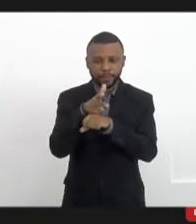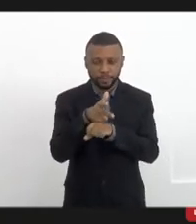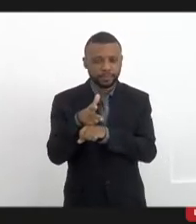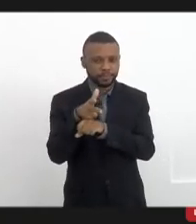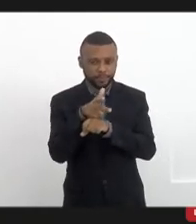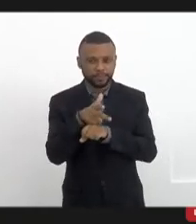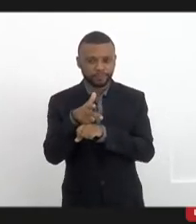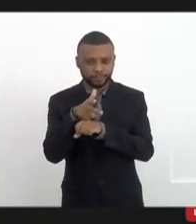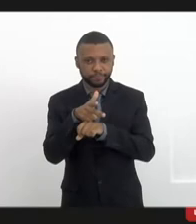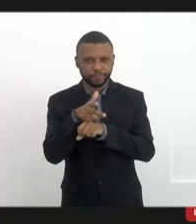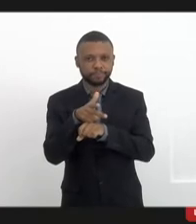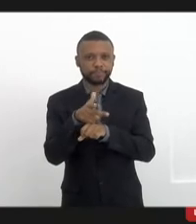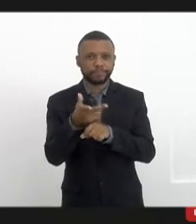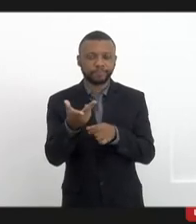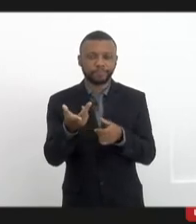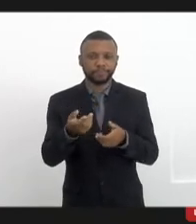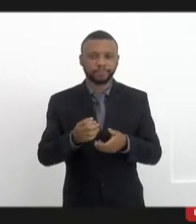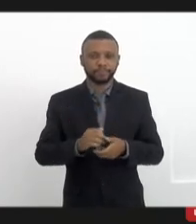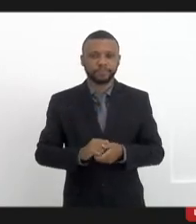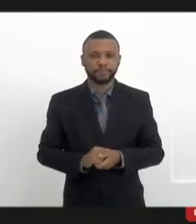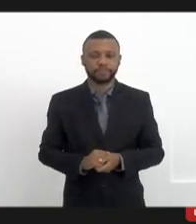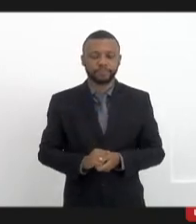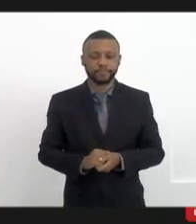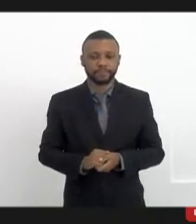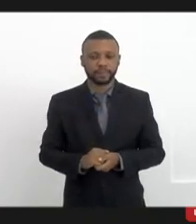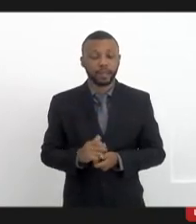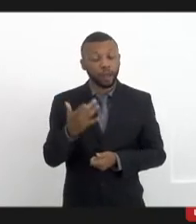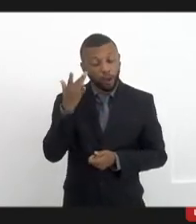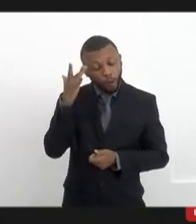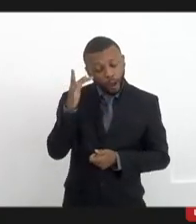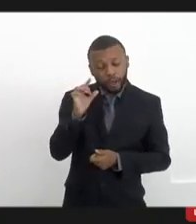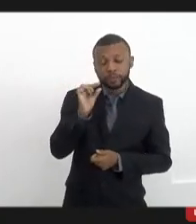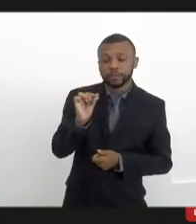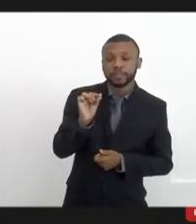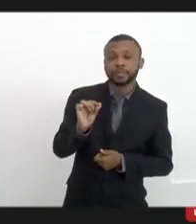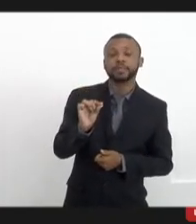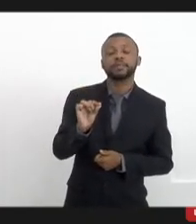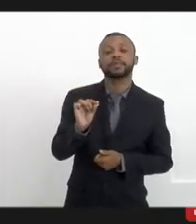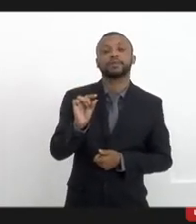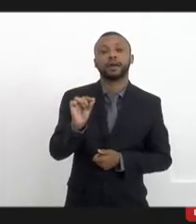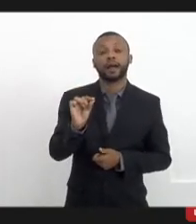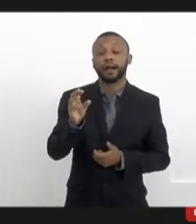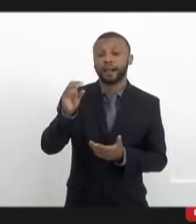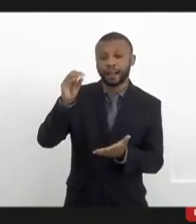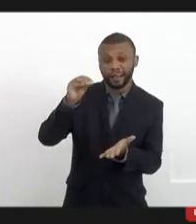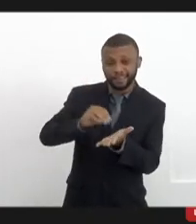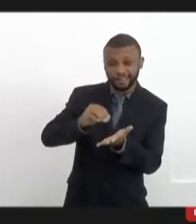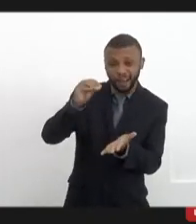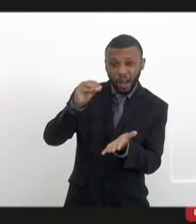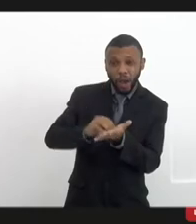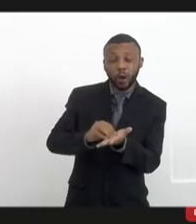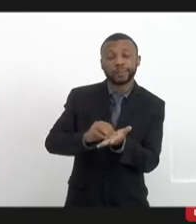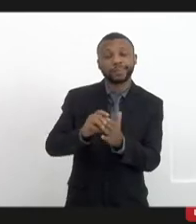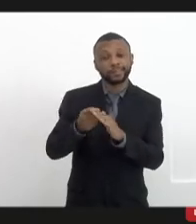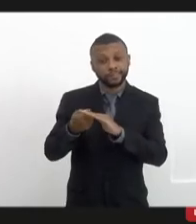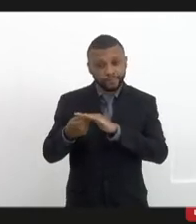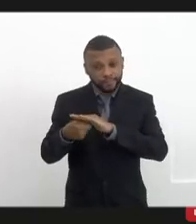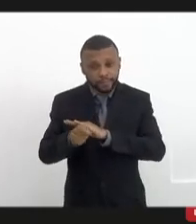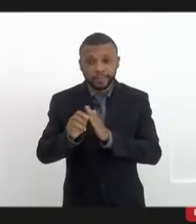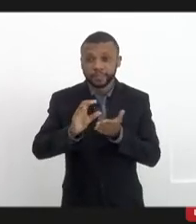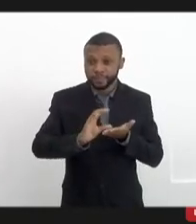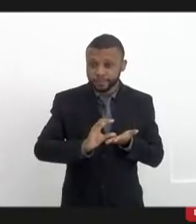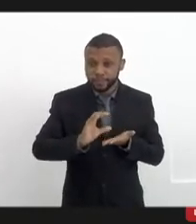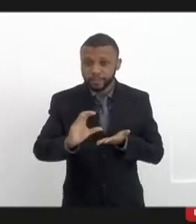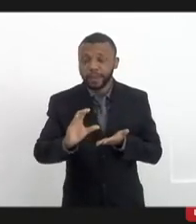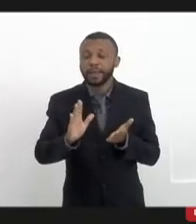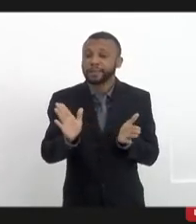em si hoje em dia. acho que a falta de financiamento, a